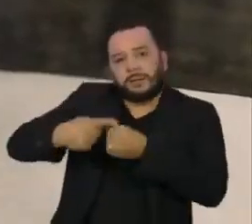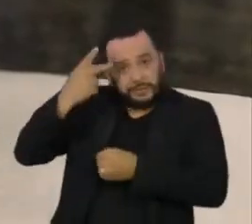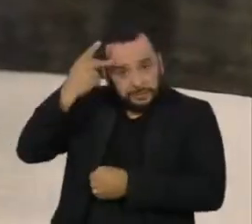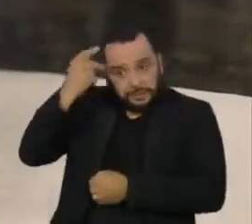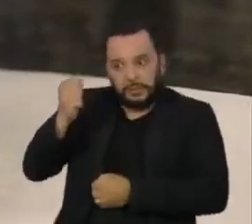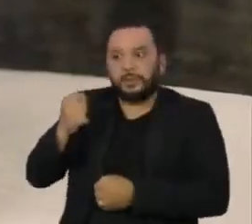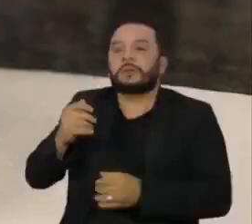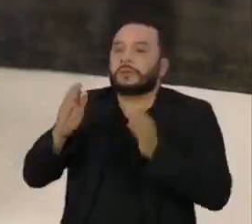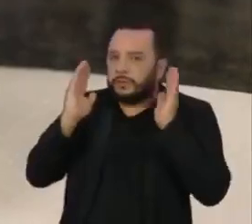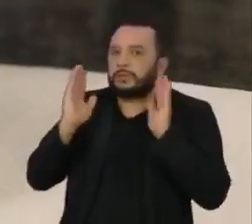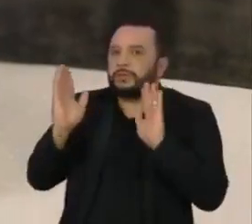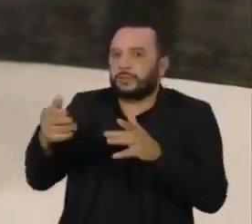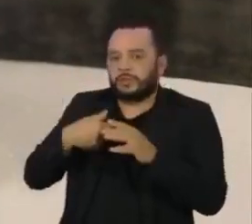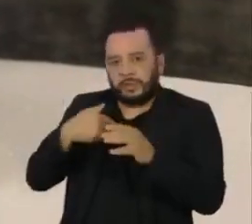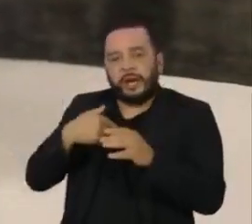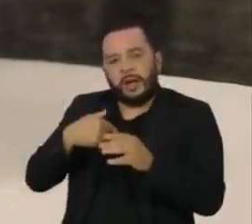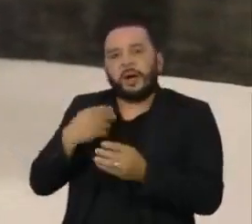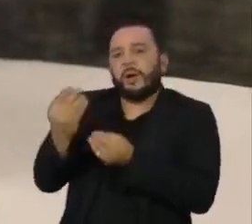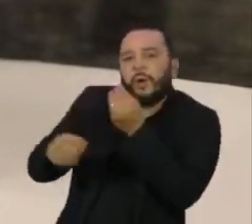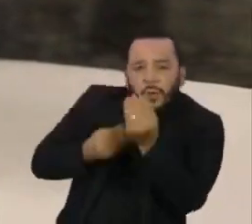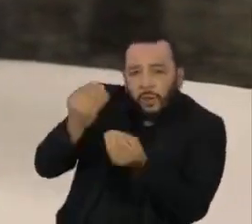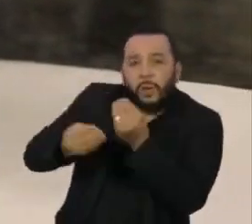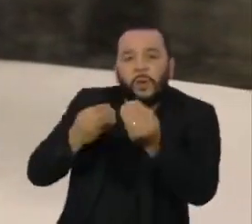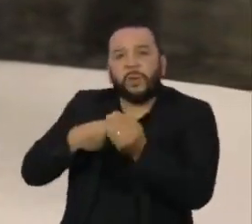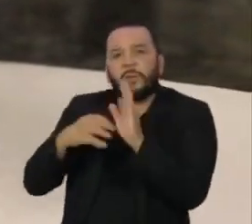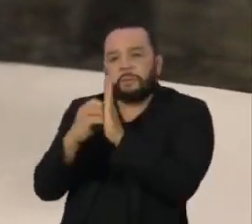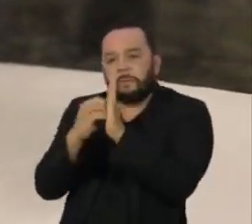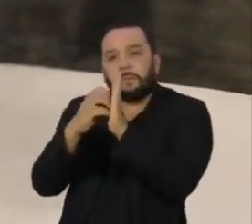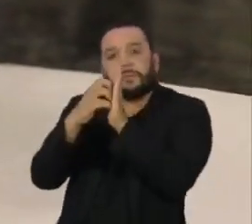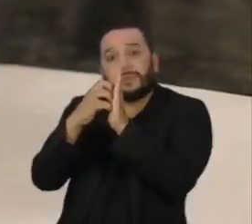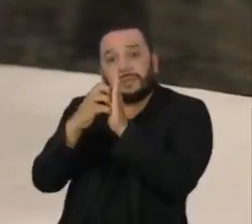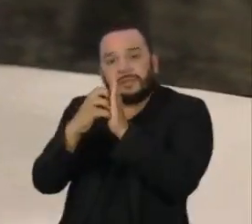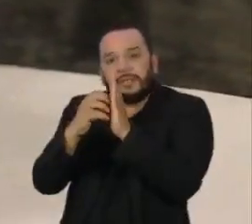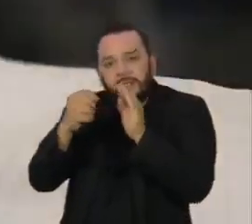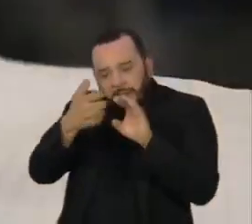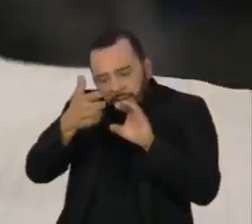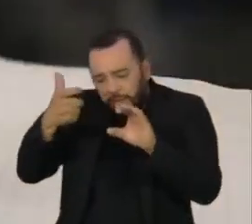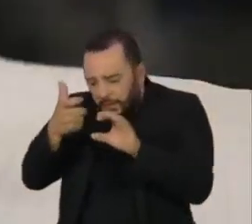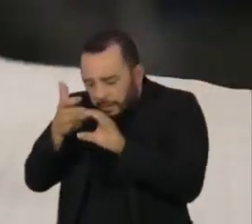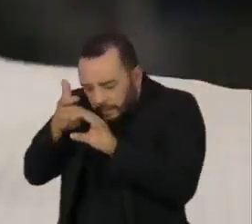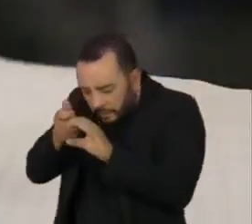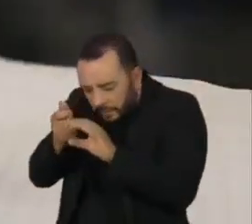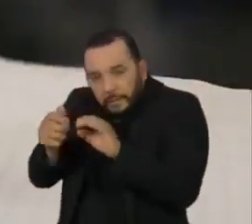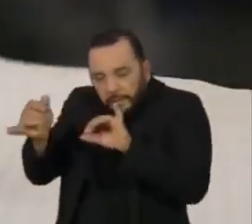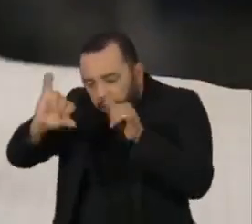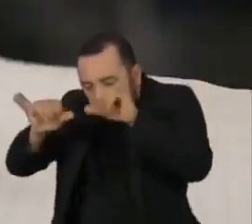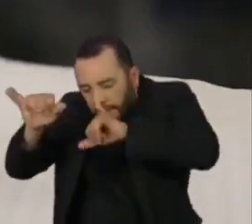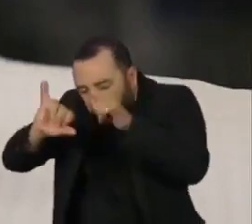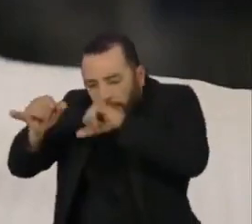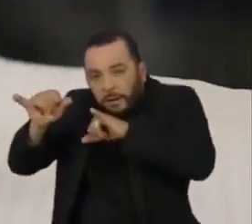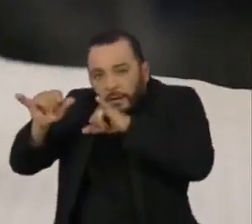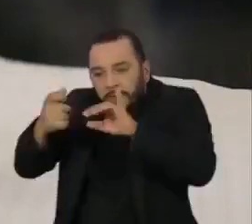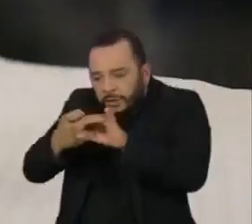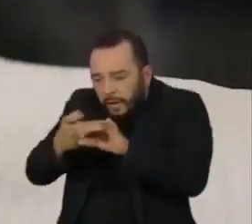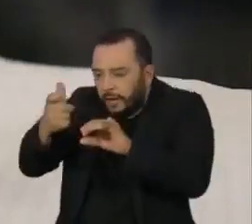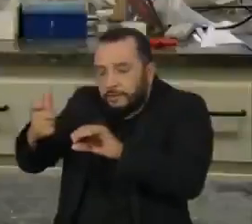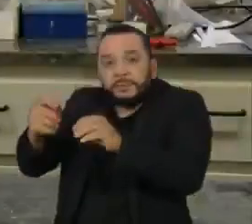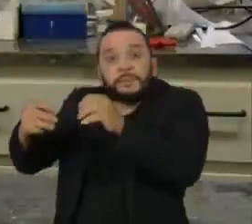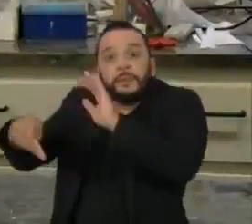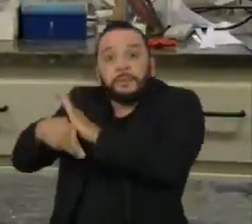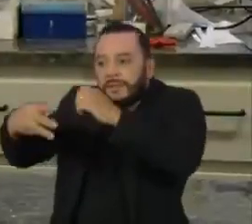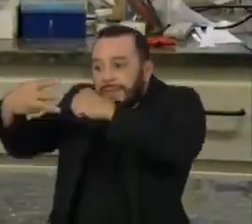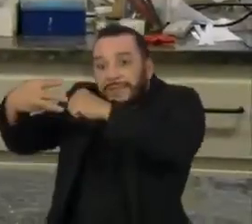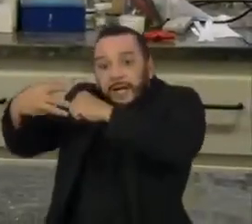desenvolveram uma molécula sintética de parte dessa proteína, chamada de peptídeo. Ela foi aplicada em células de macaco,